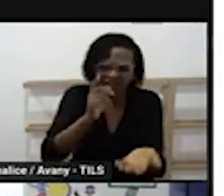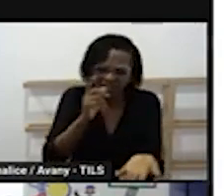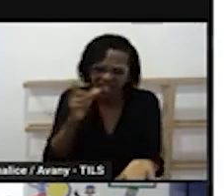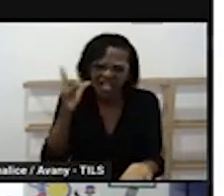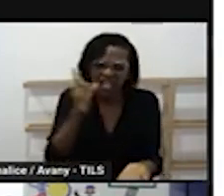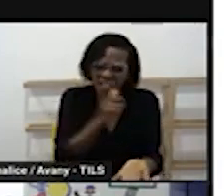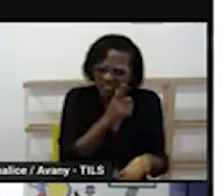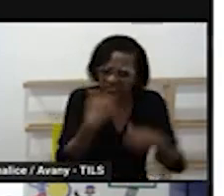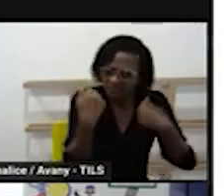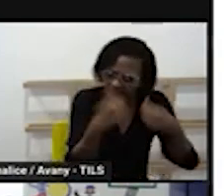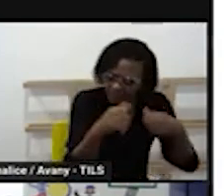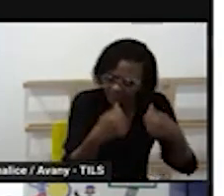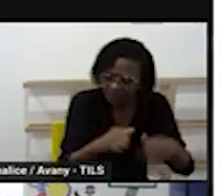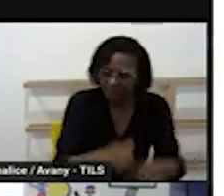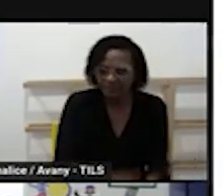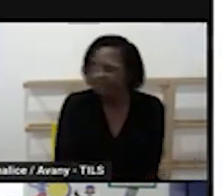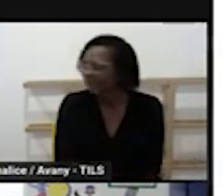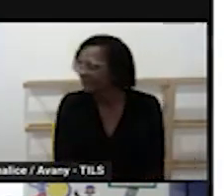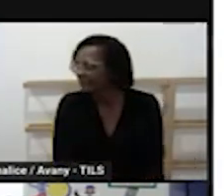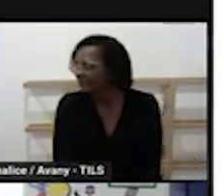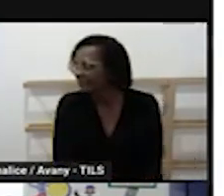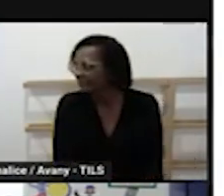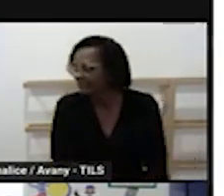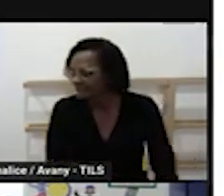estuda pode passar Gabi